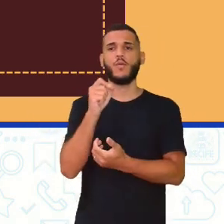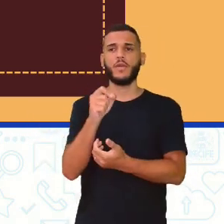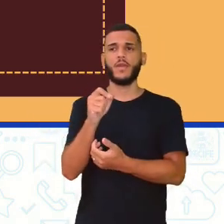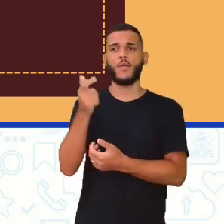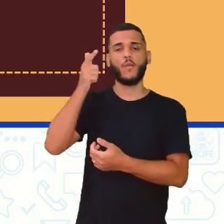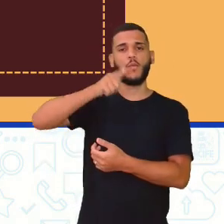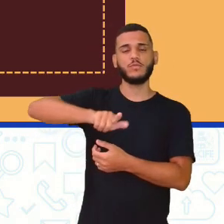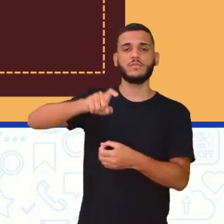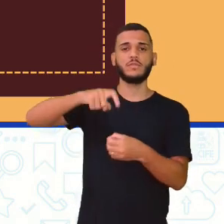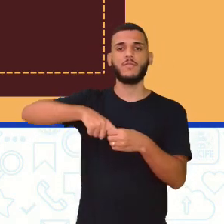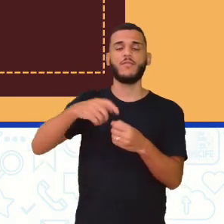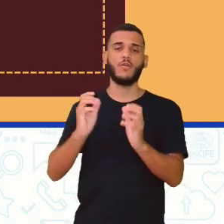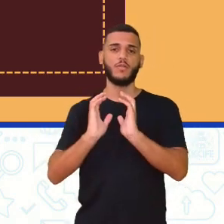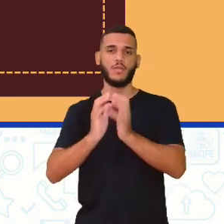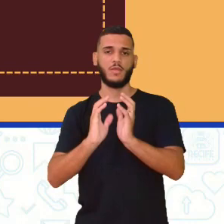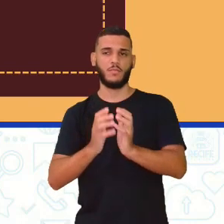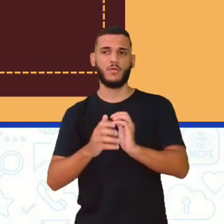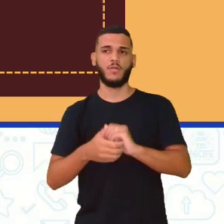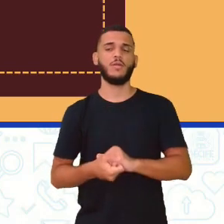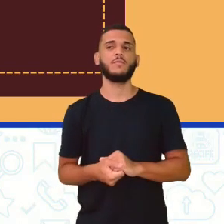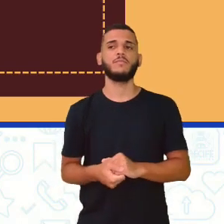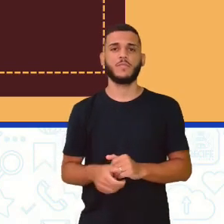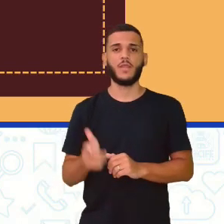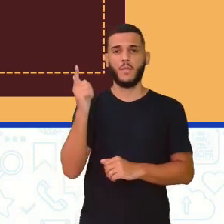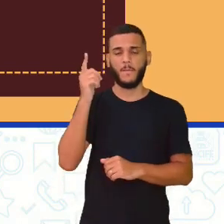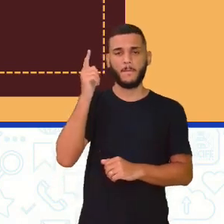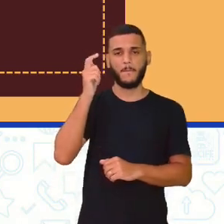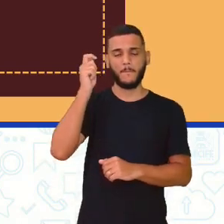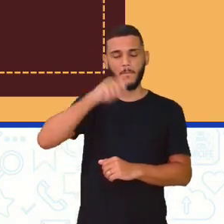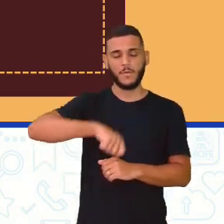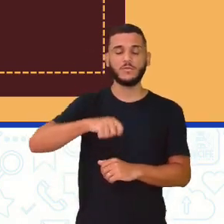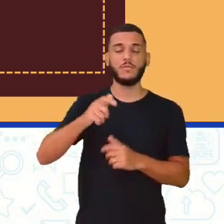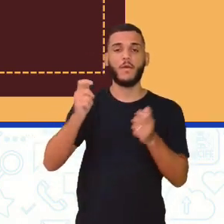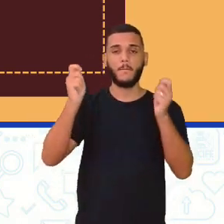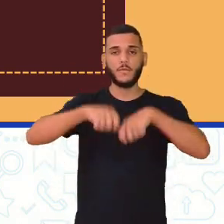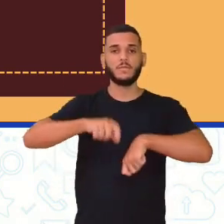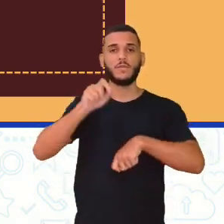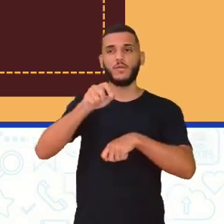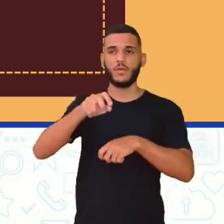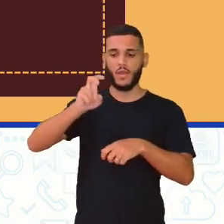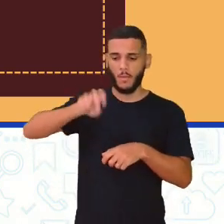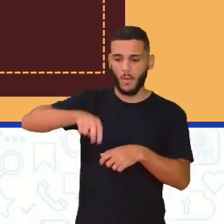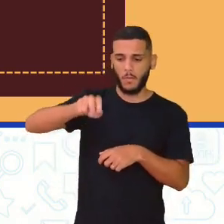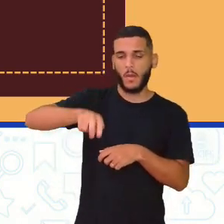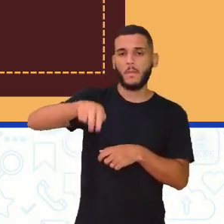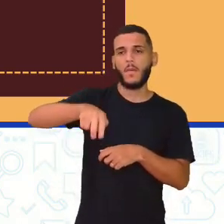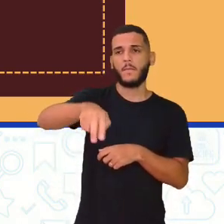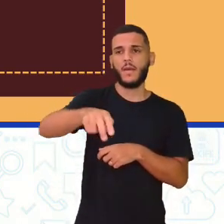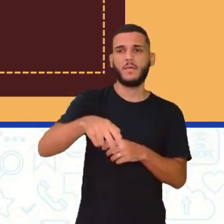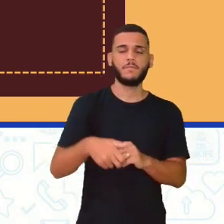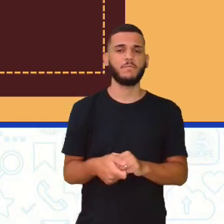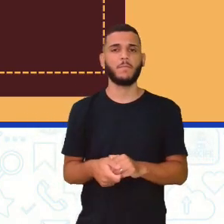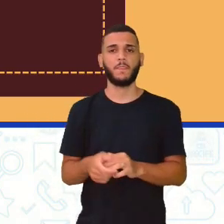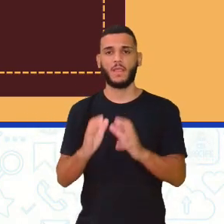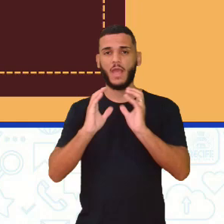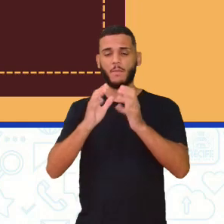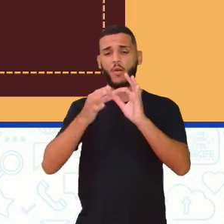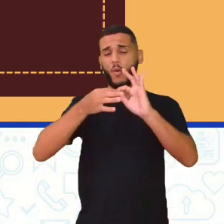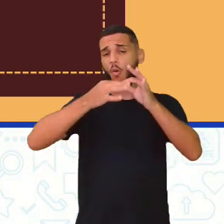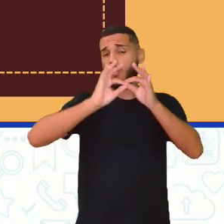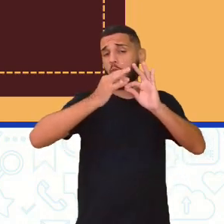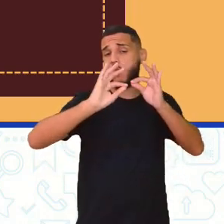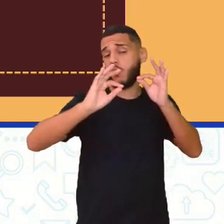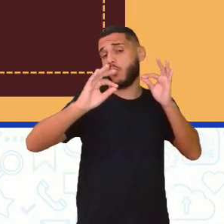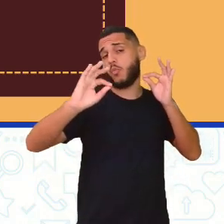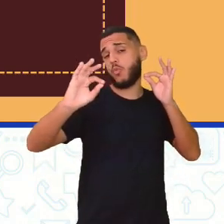a bola e ele poder percorrer. Mais um lance aí, ó, a bola lá bem distante, né?